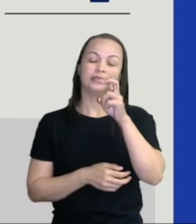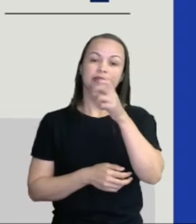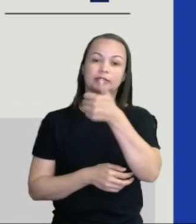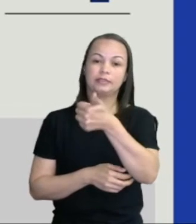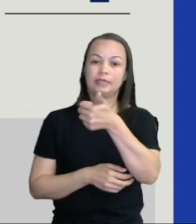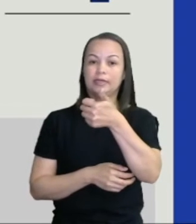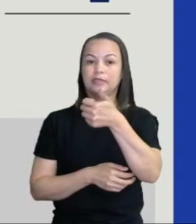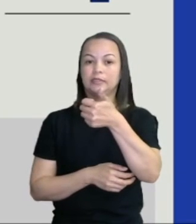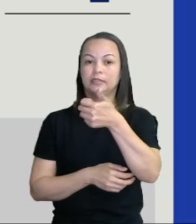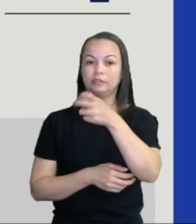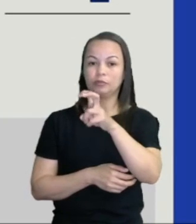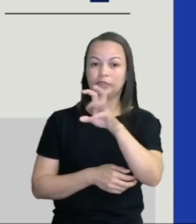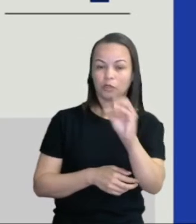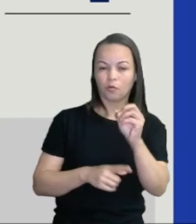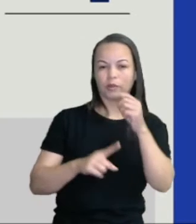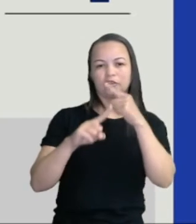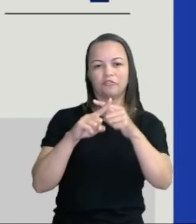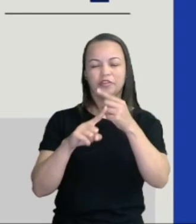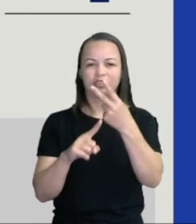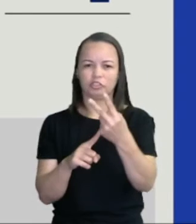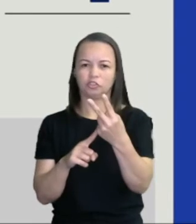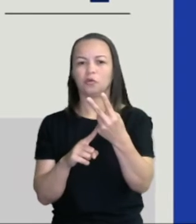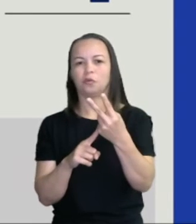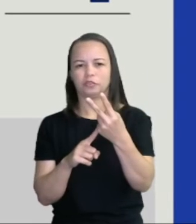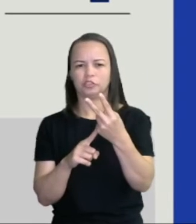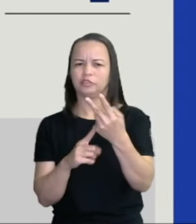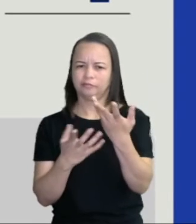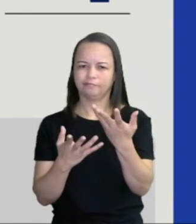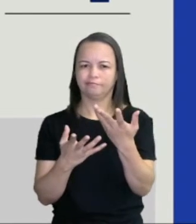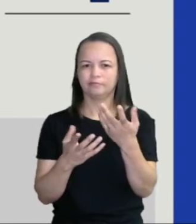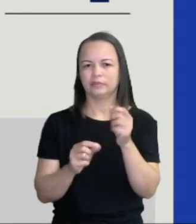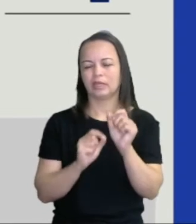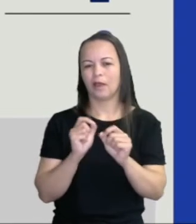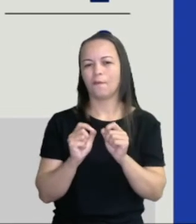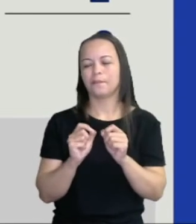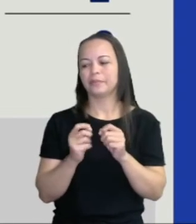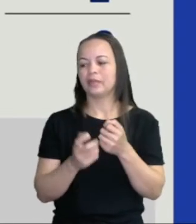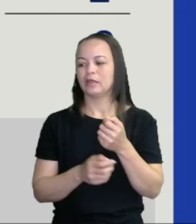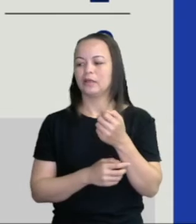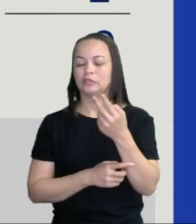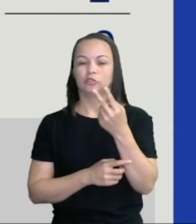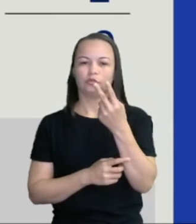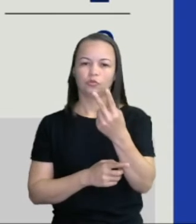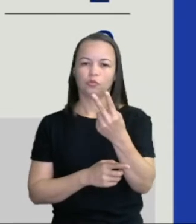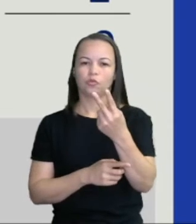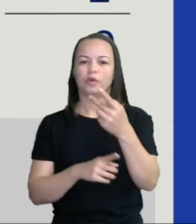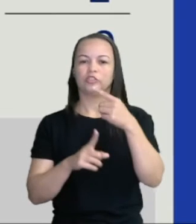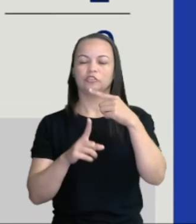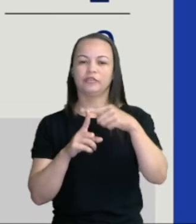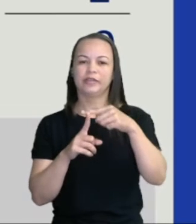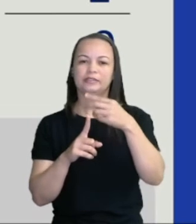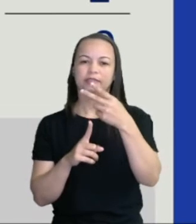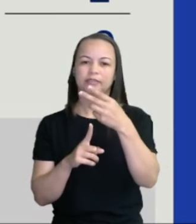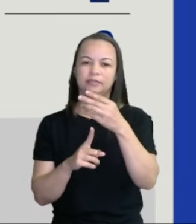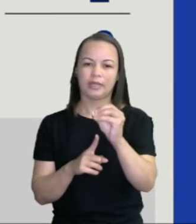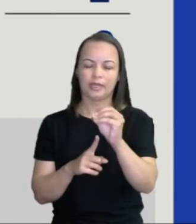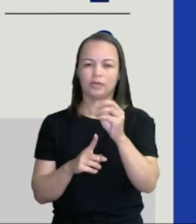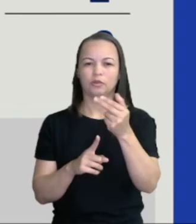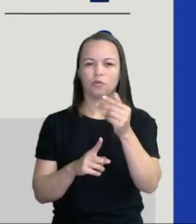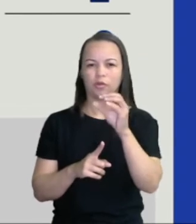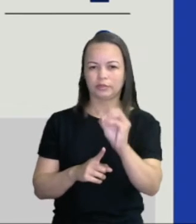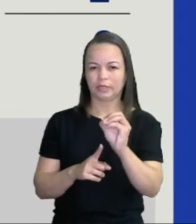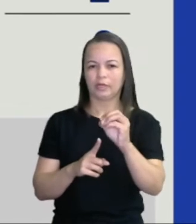dois, não é? O dobro. Duas vezes 150. Então, duas vezes zero, zero. Né? Duas vezes zero,